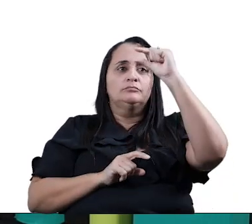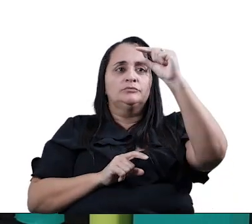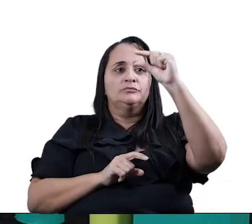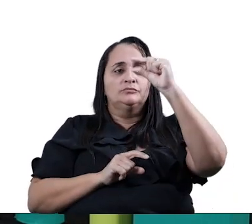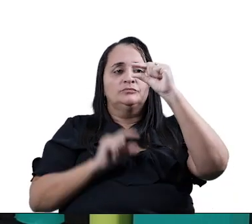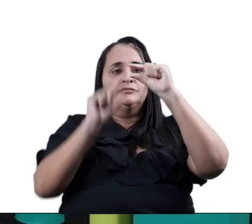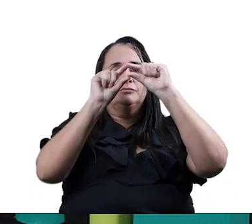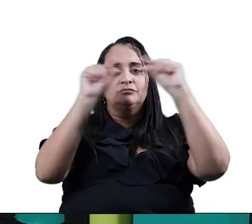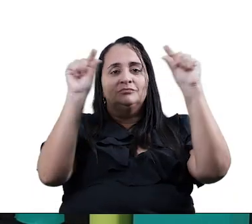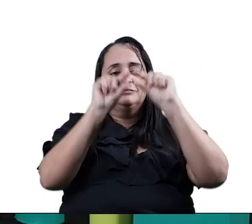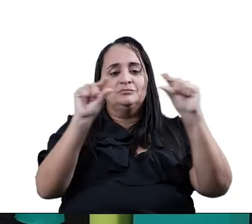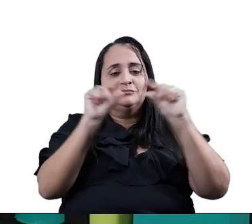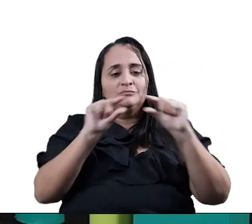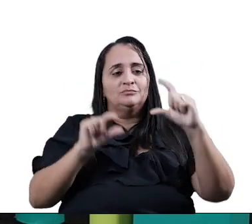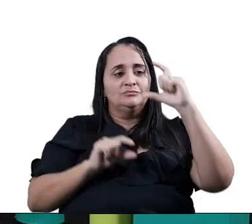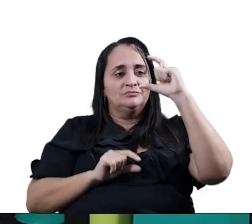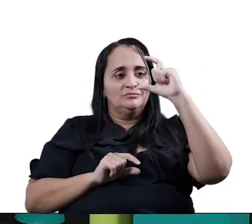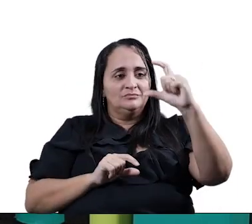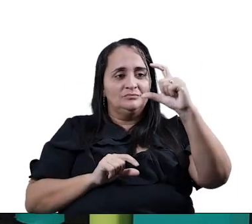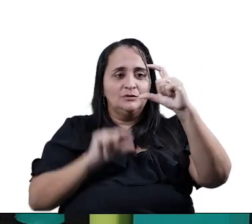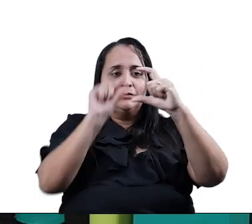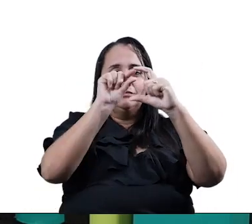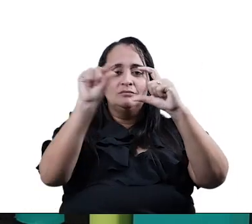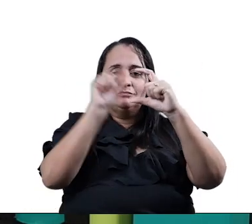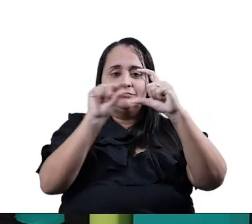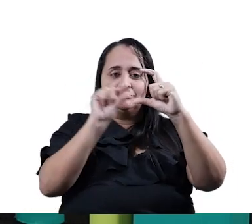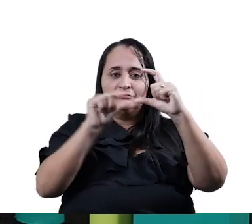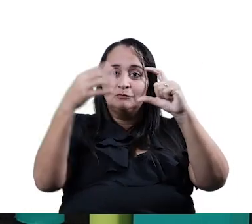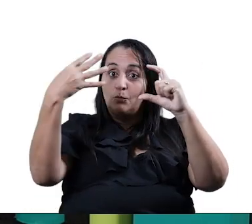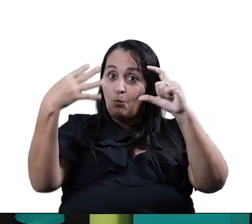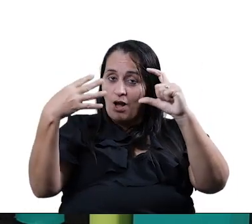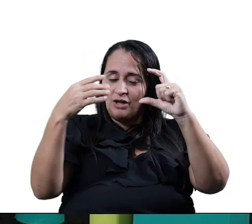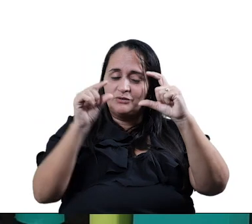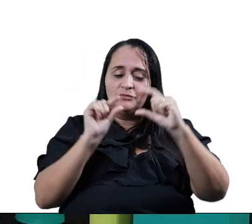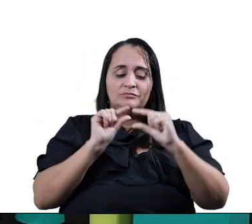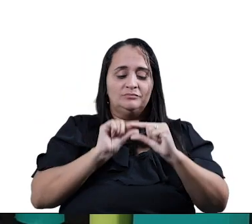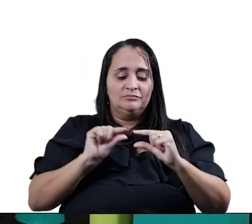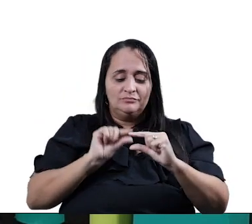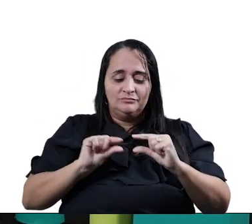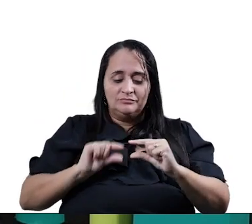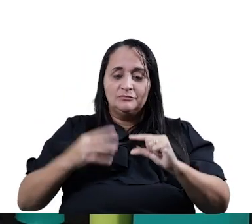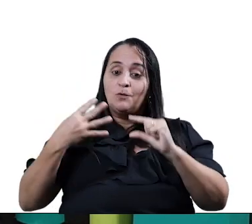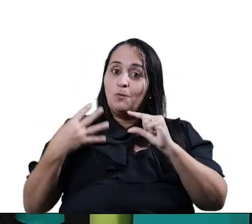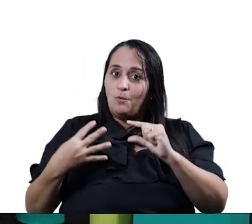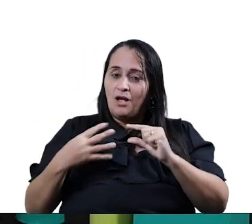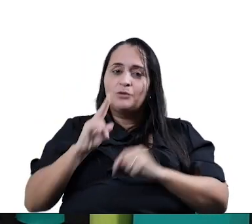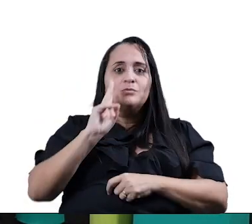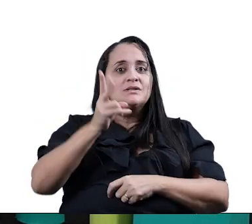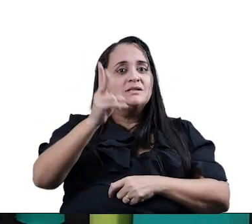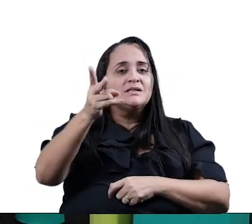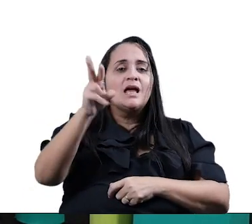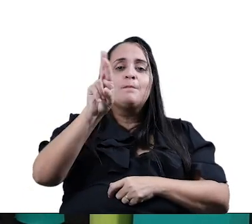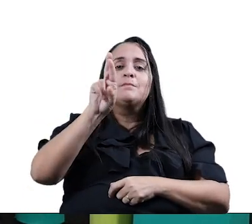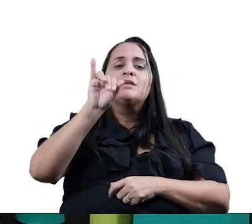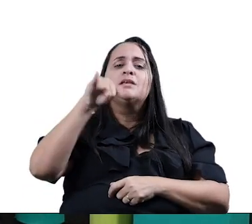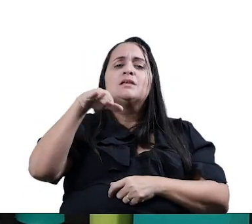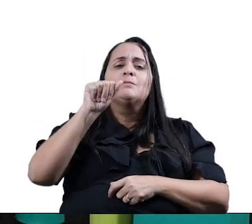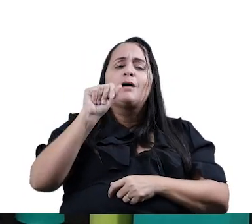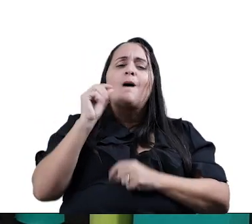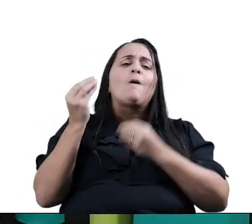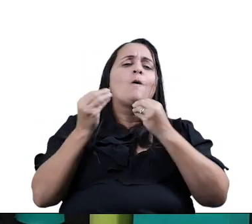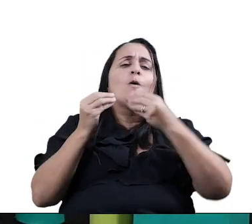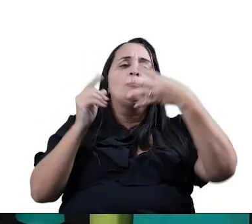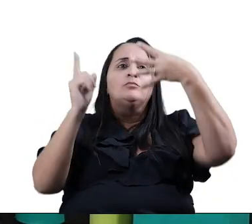E sempre está rimando O segundo E o quarto Cetim Com